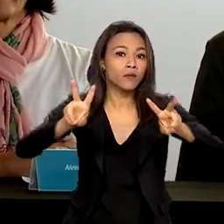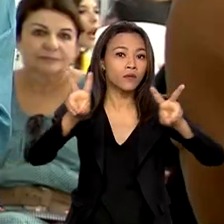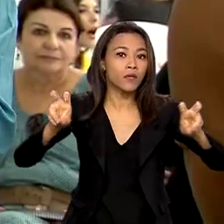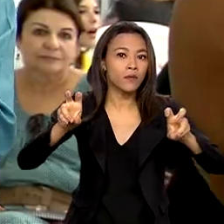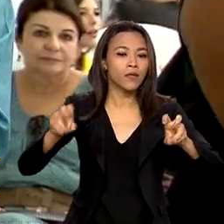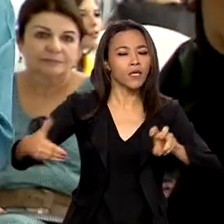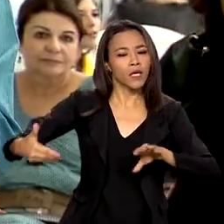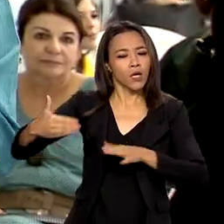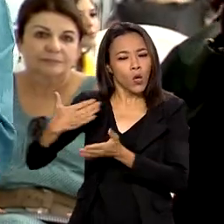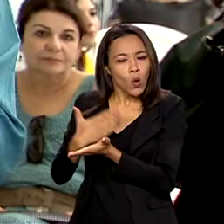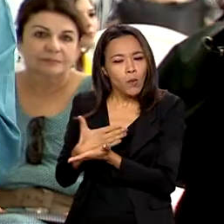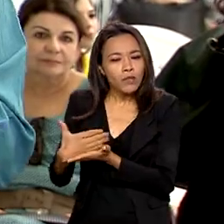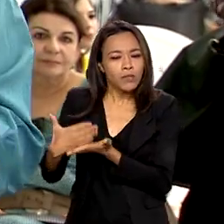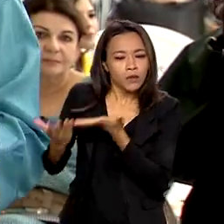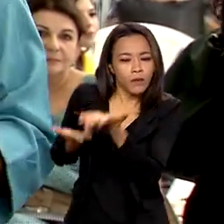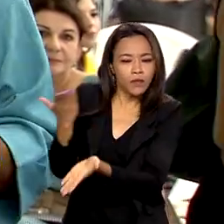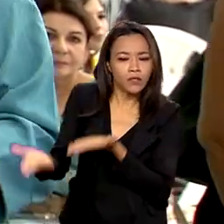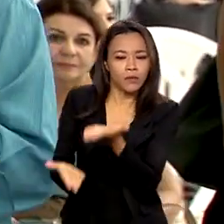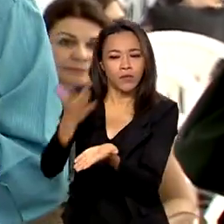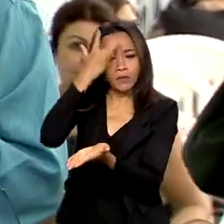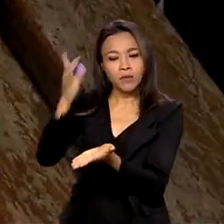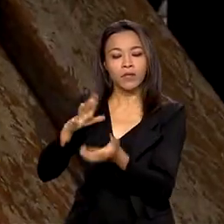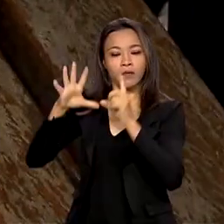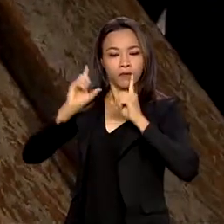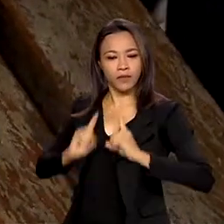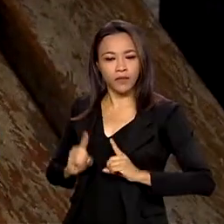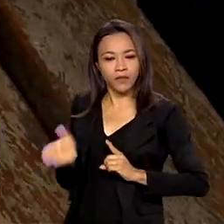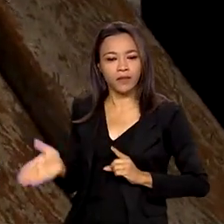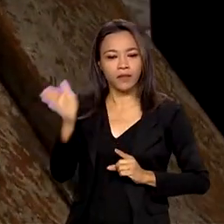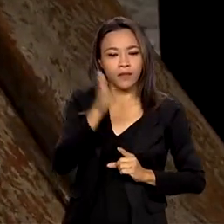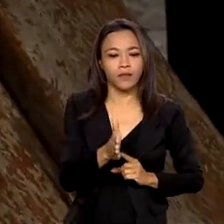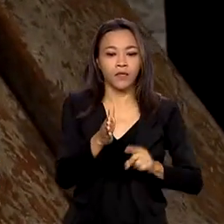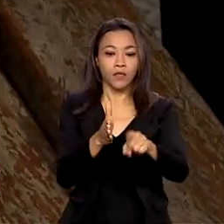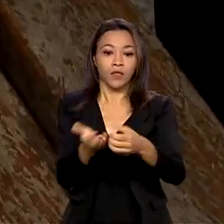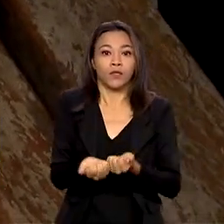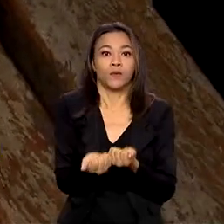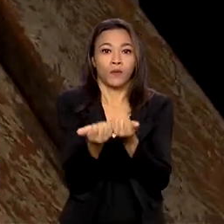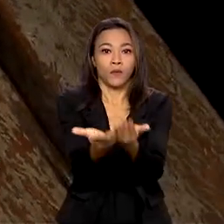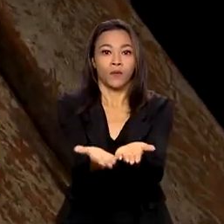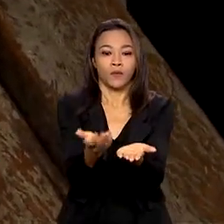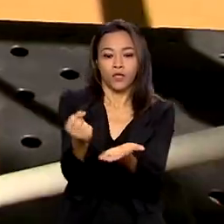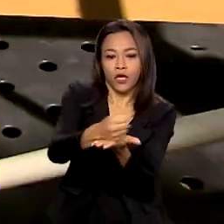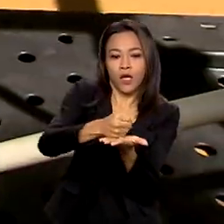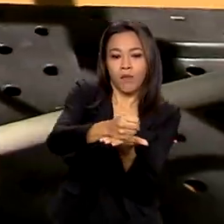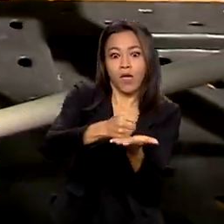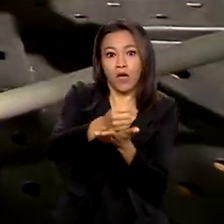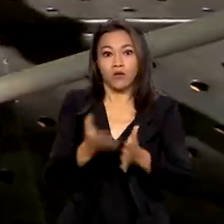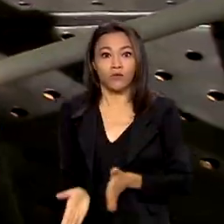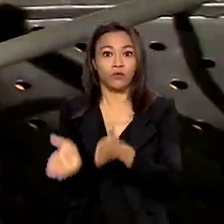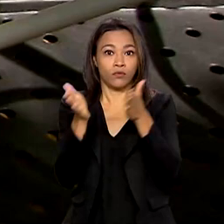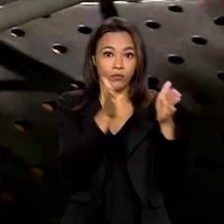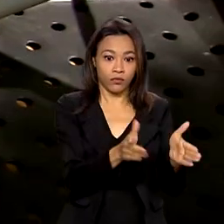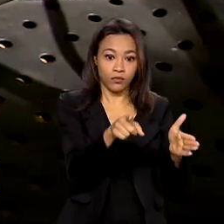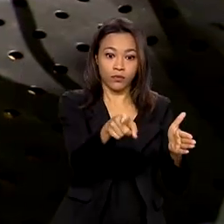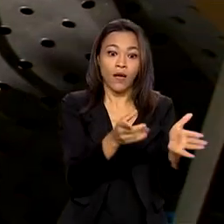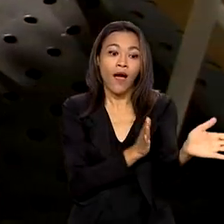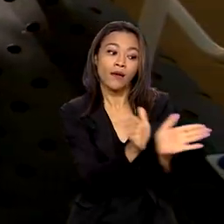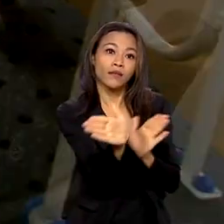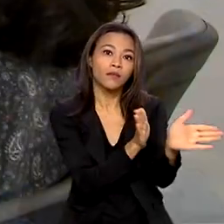atendimento direto às pessoas com deficiência, passando pelo fornecimento de remédios, por questões de